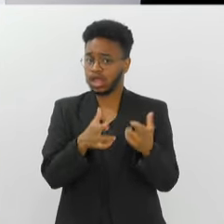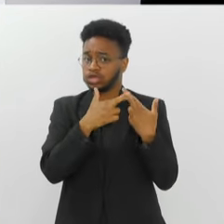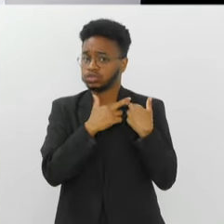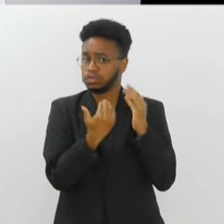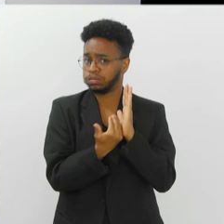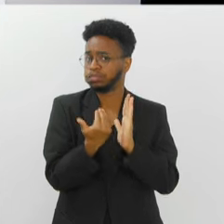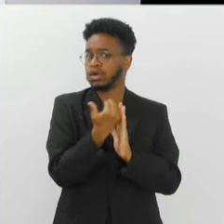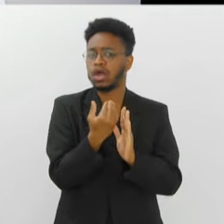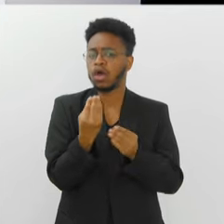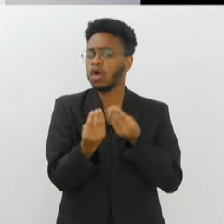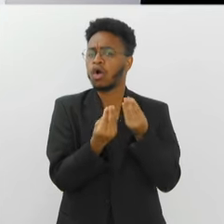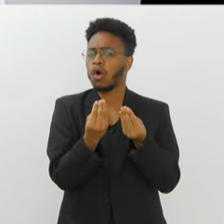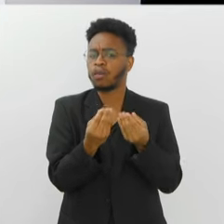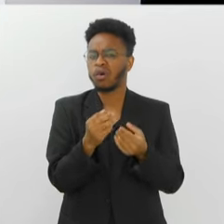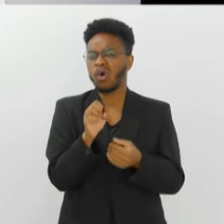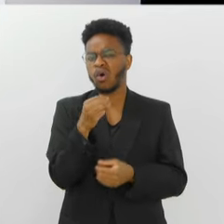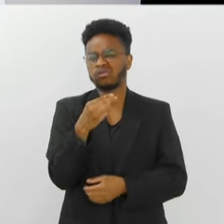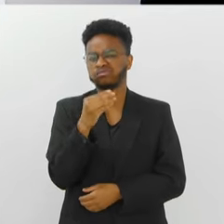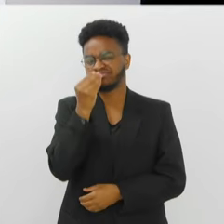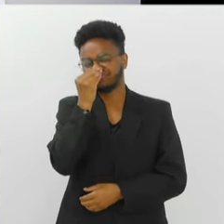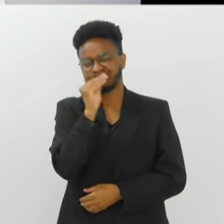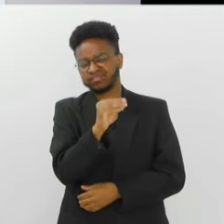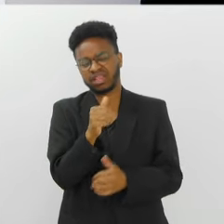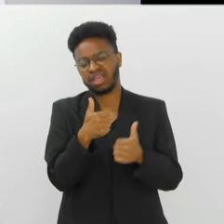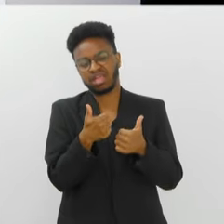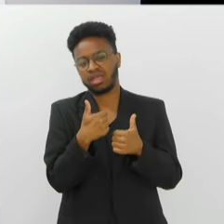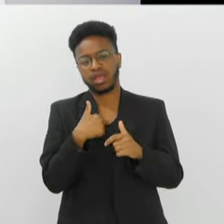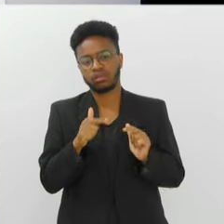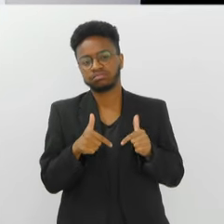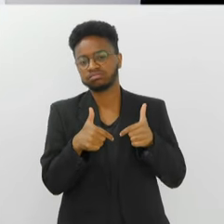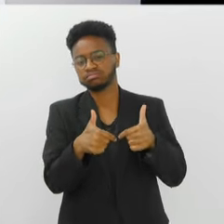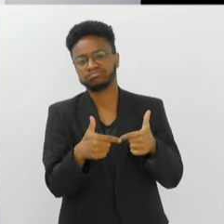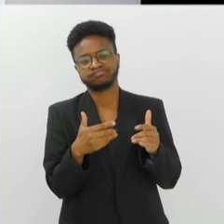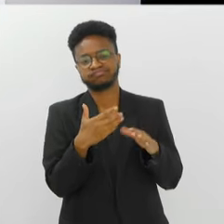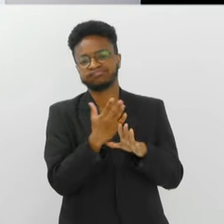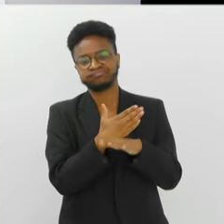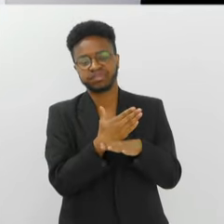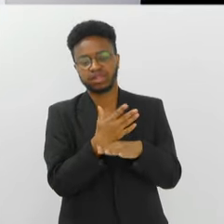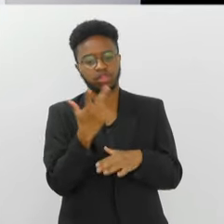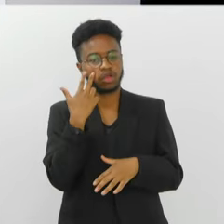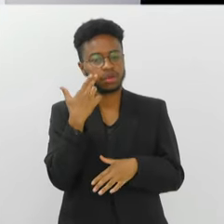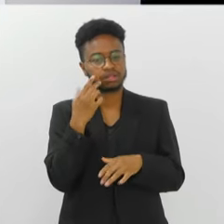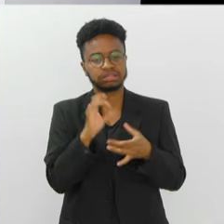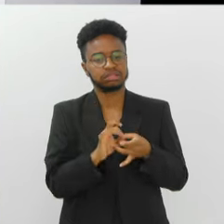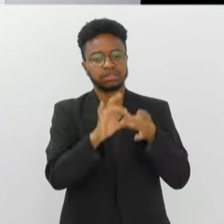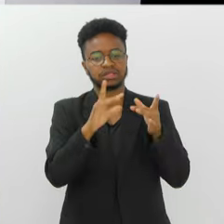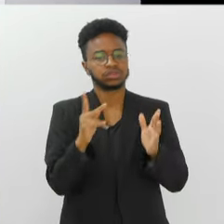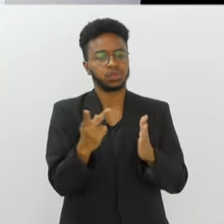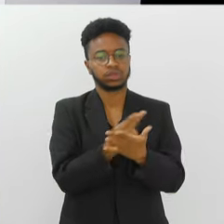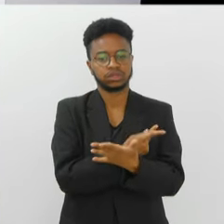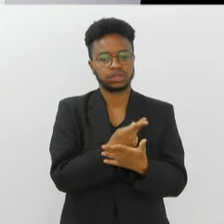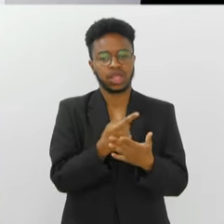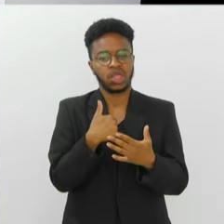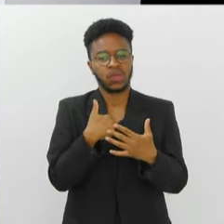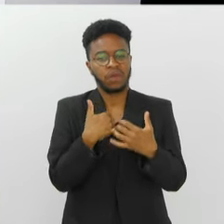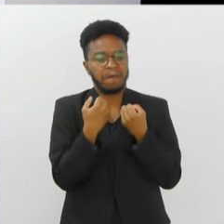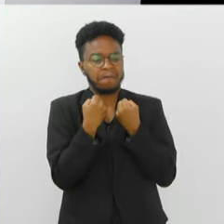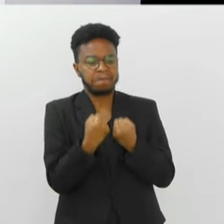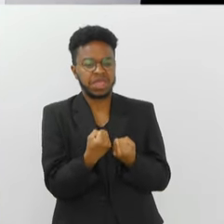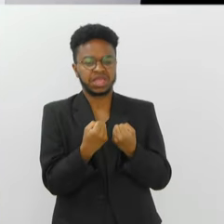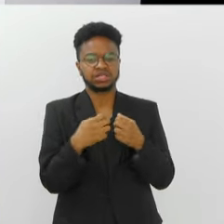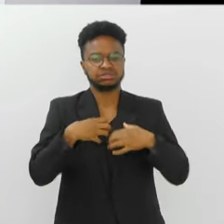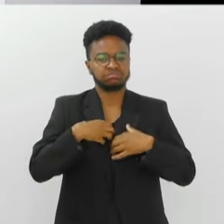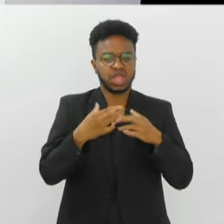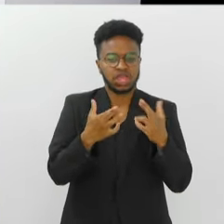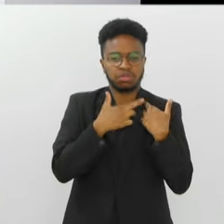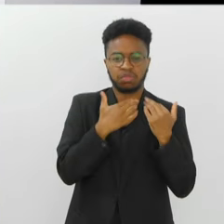responsabilidades? Ou você é aquele meio blasé, falou, não, vou deixar, vou fazendo, vou fazendo, vou deixar fluir, não vou trazer para mim